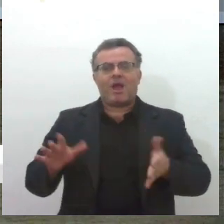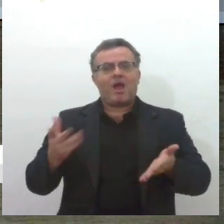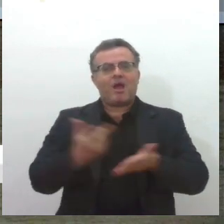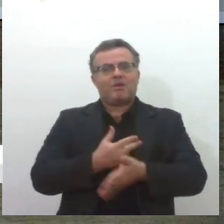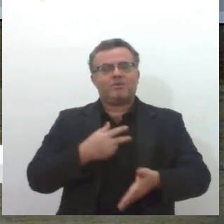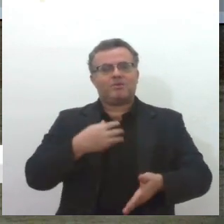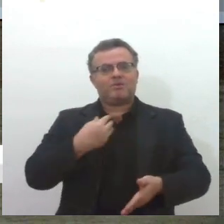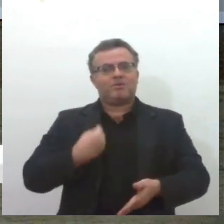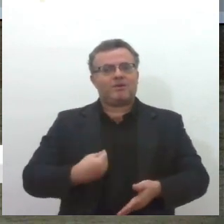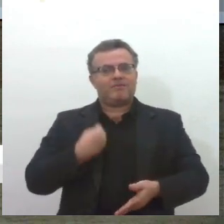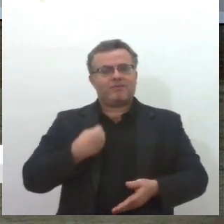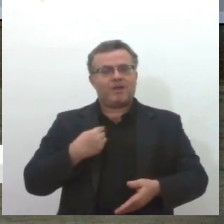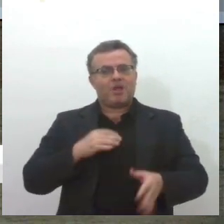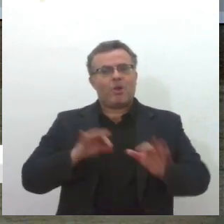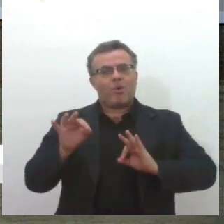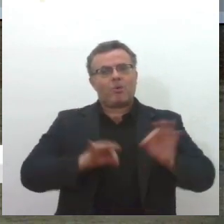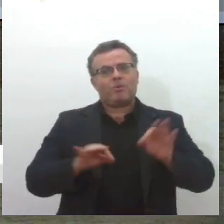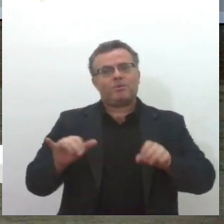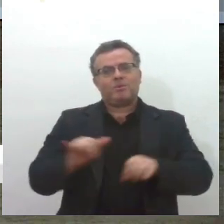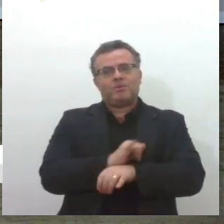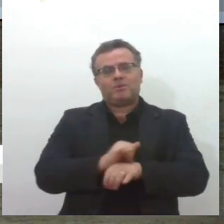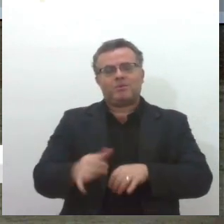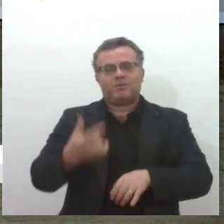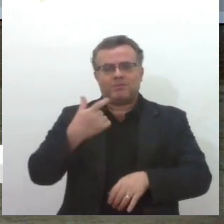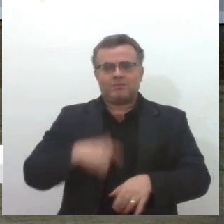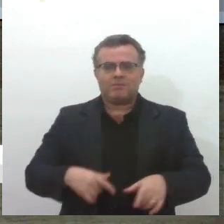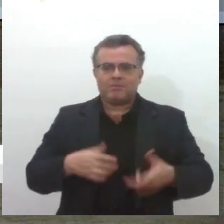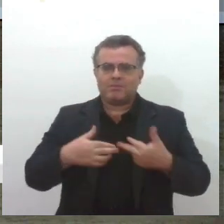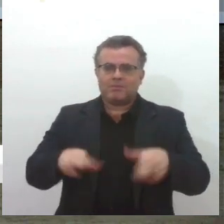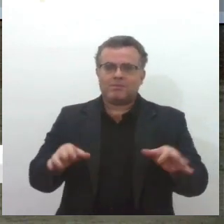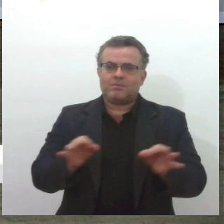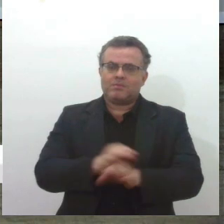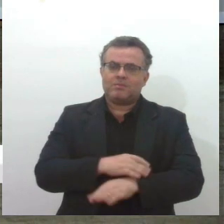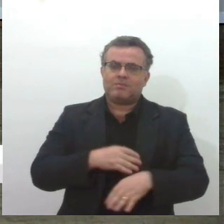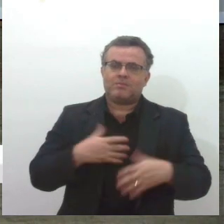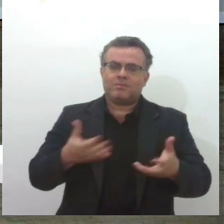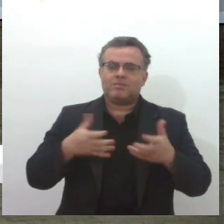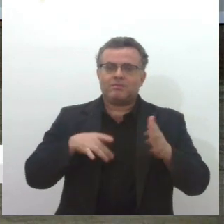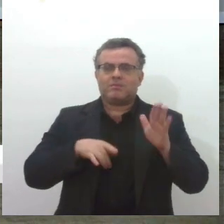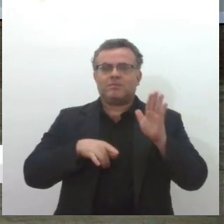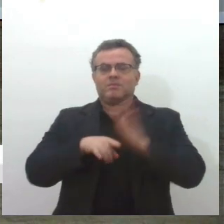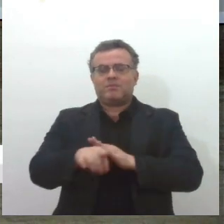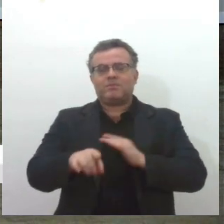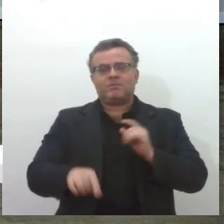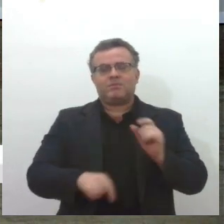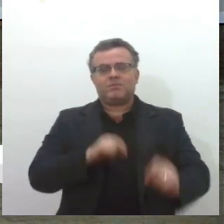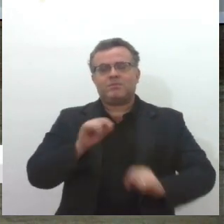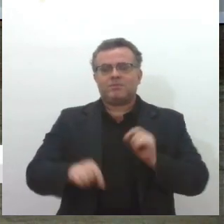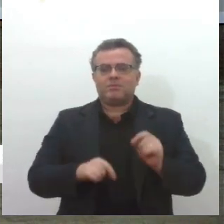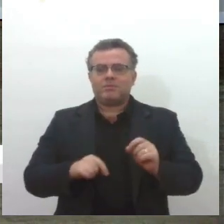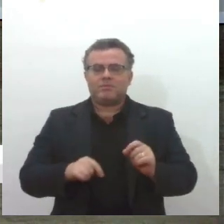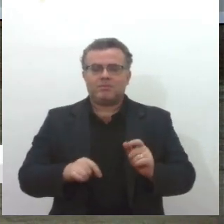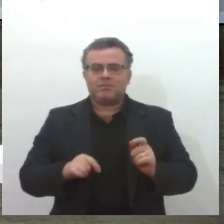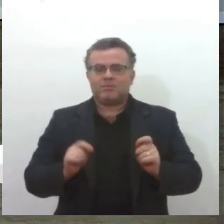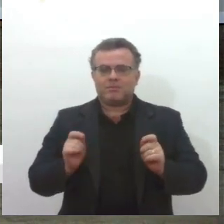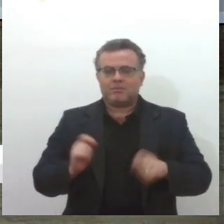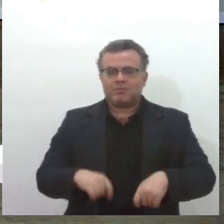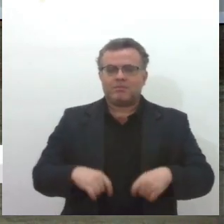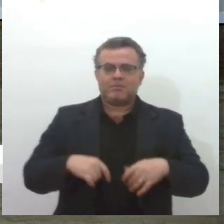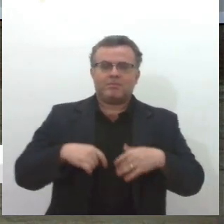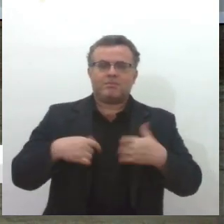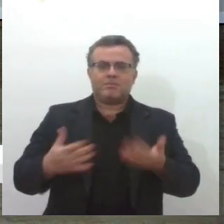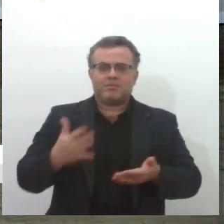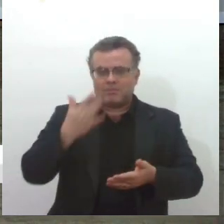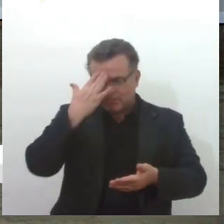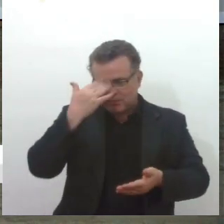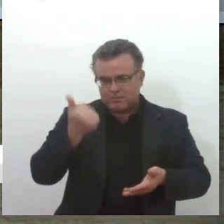como você pode encaminhar algumas situações, olha, queria perguntar para vocês o seguinte, a gente sabe que